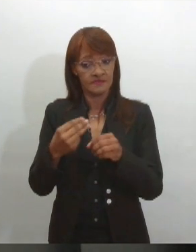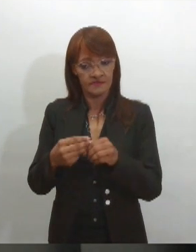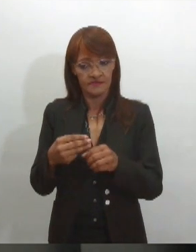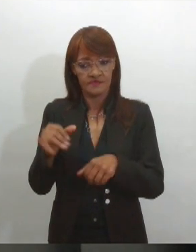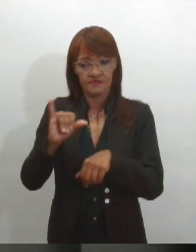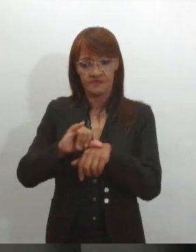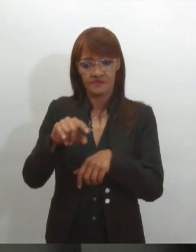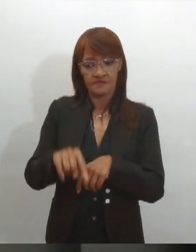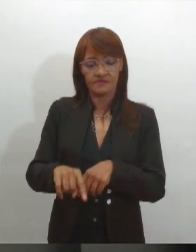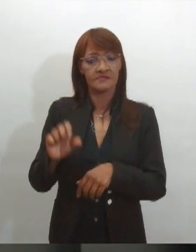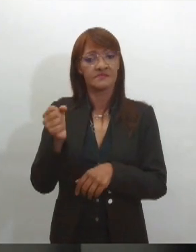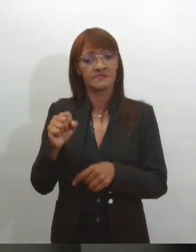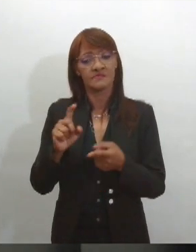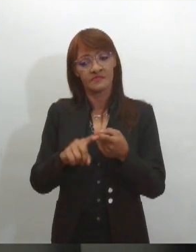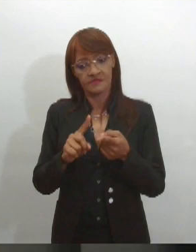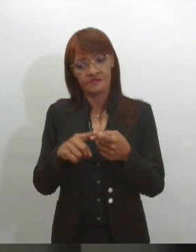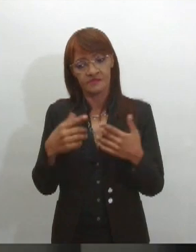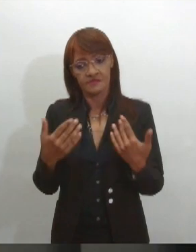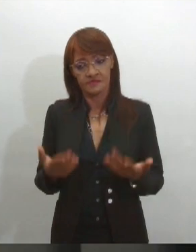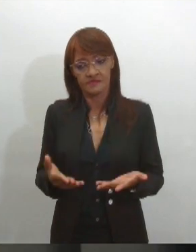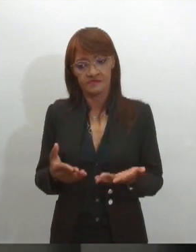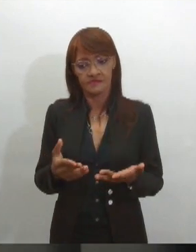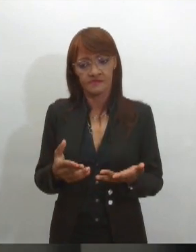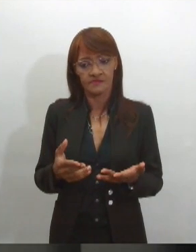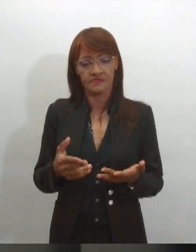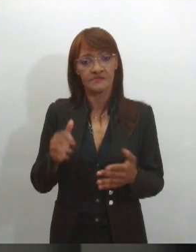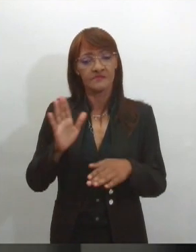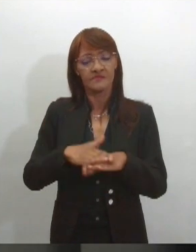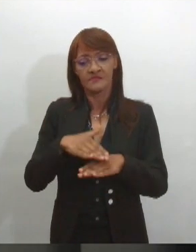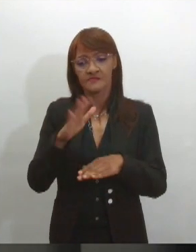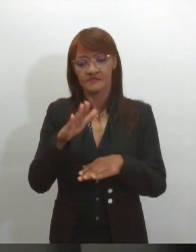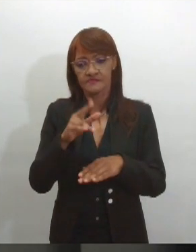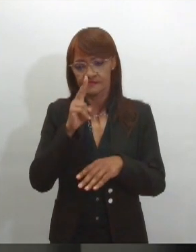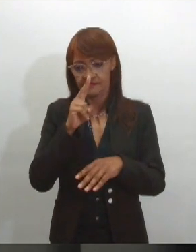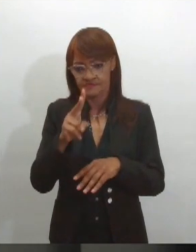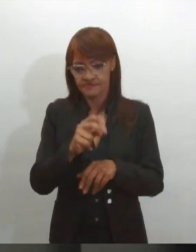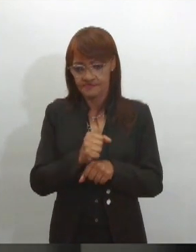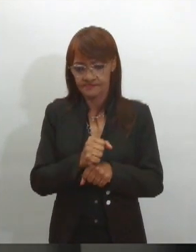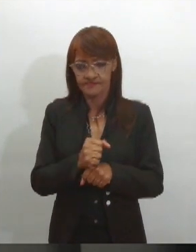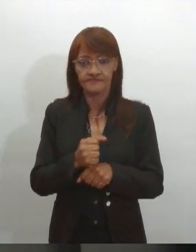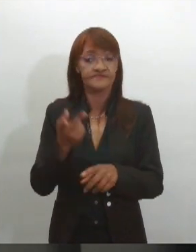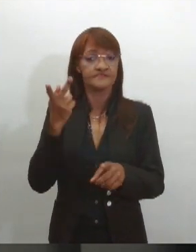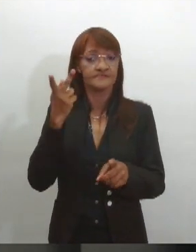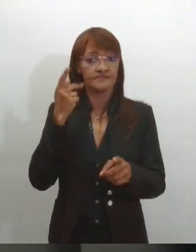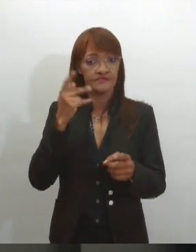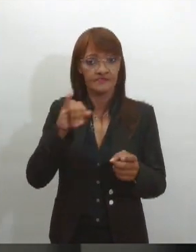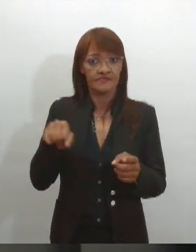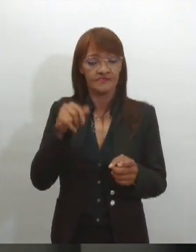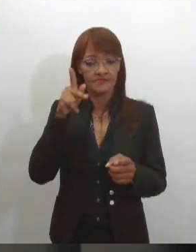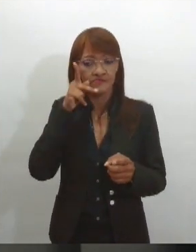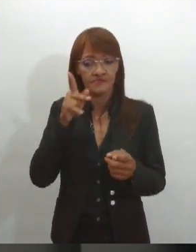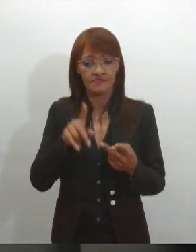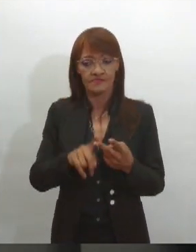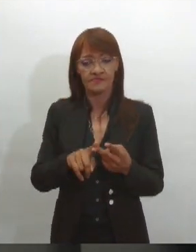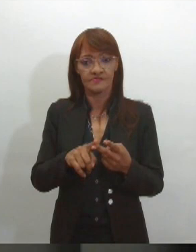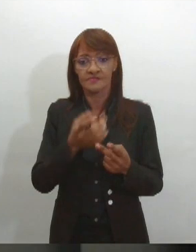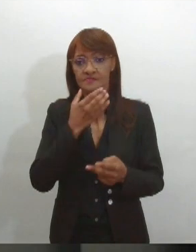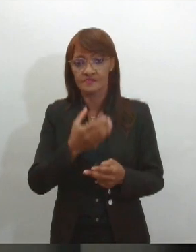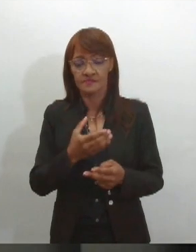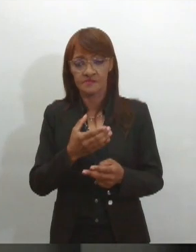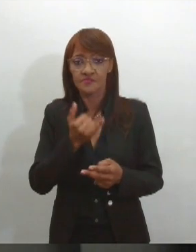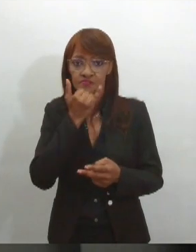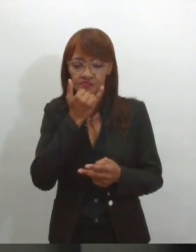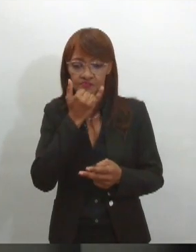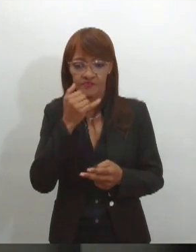entre as capitais com quedas mais expressivas, além de Fortaleza, João Pessoa, Natal e Recife. Já os maiores